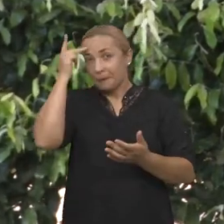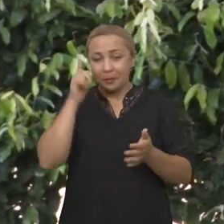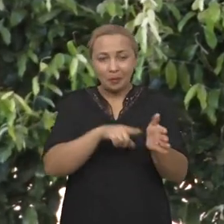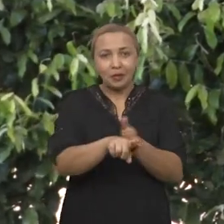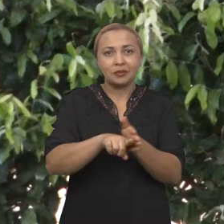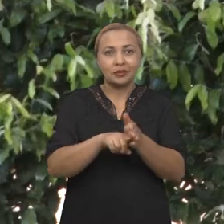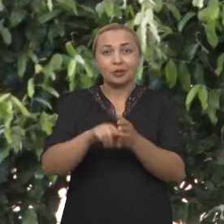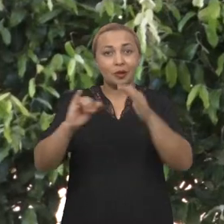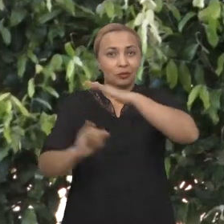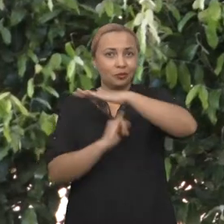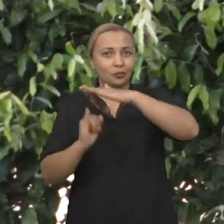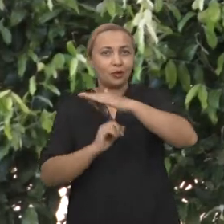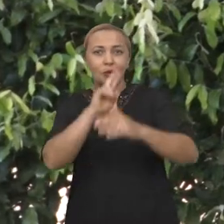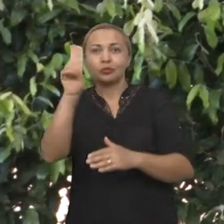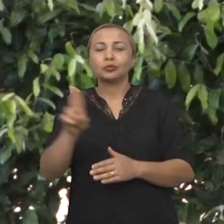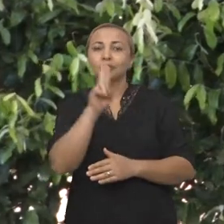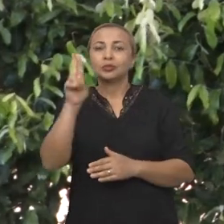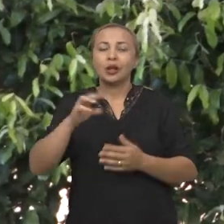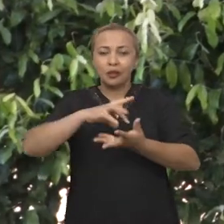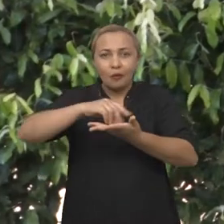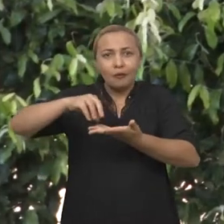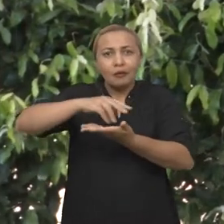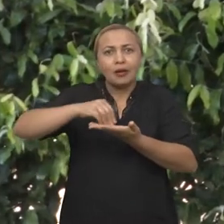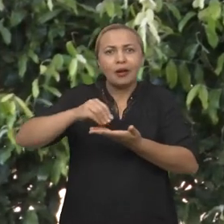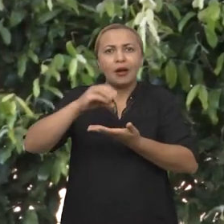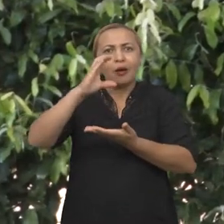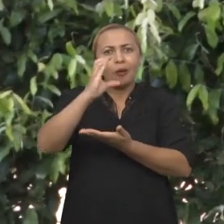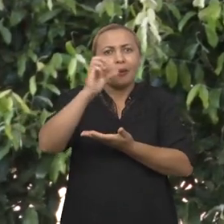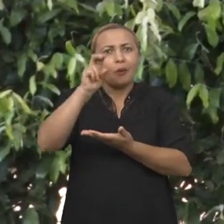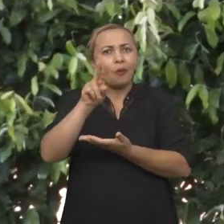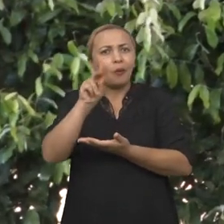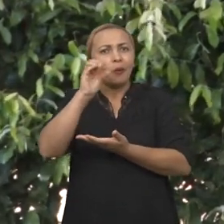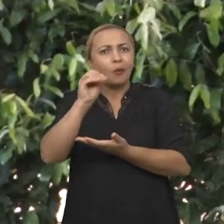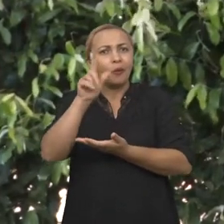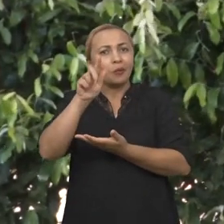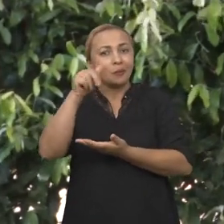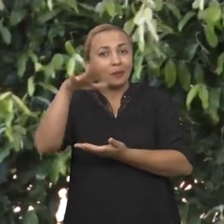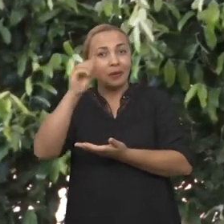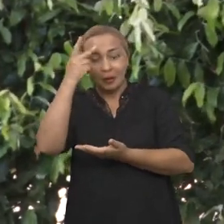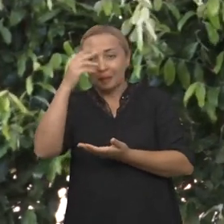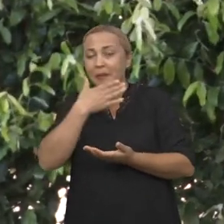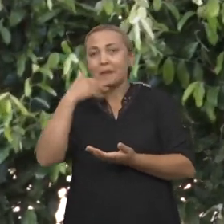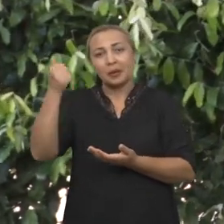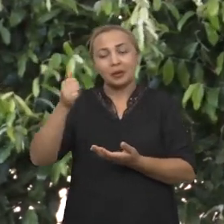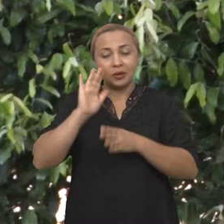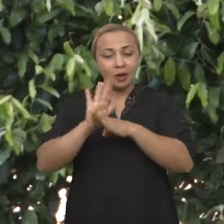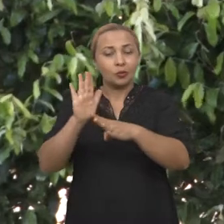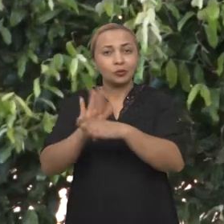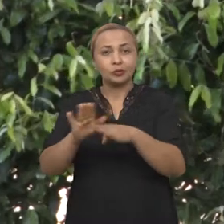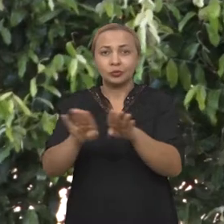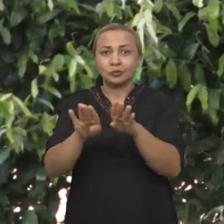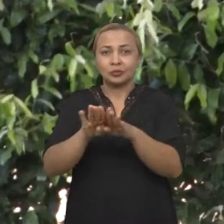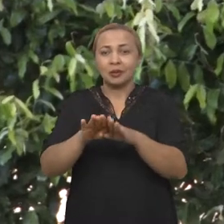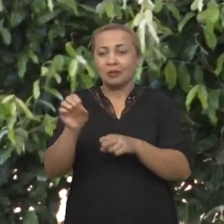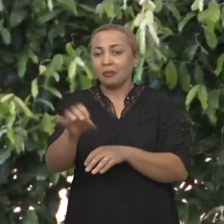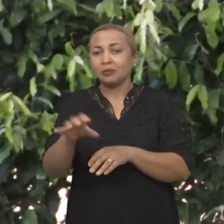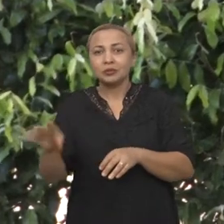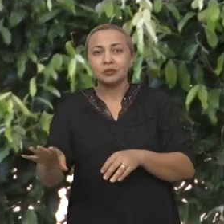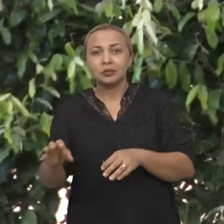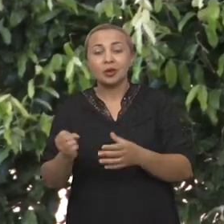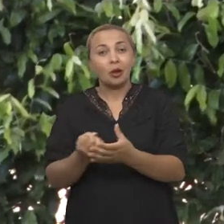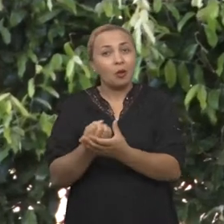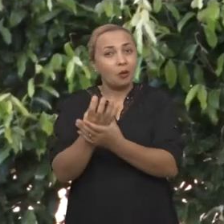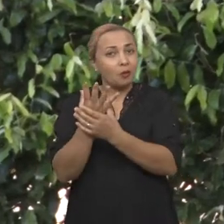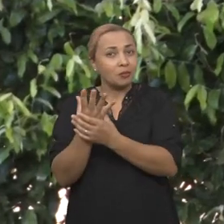estão utilizando o farelo do cogumelo para tornar a granola ainda mais nutritiva e ainda contribuir para o cultivo do